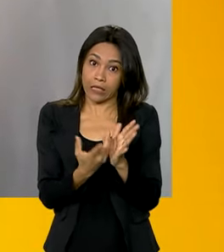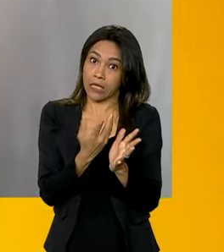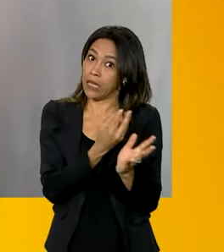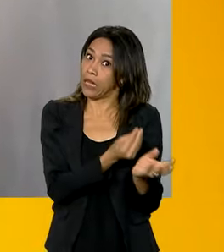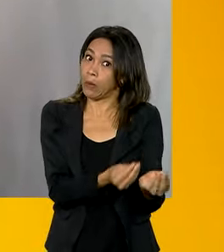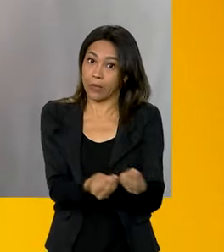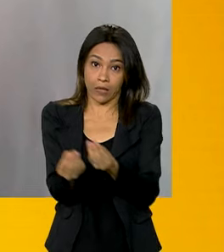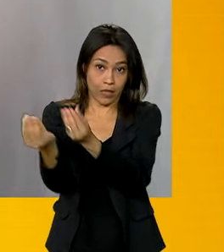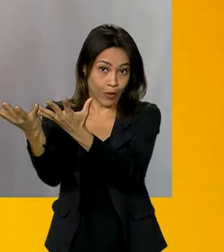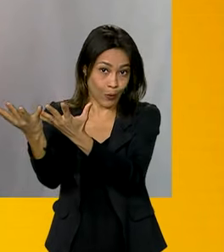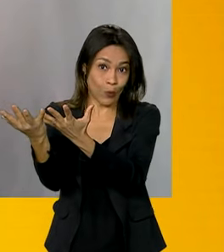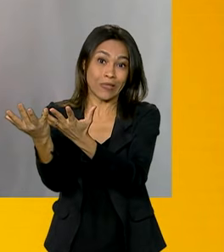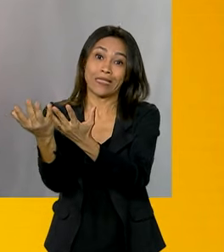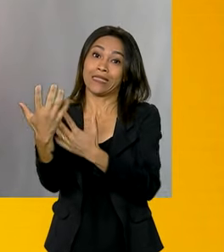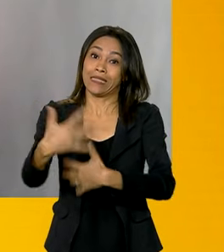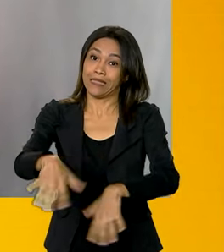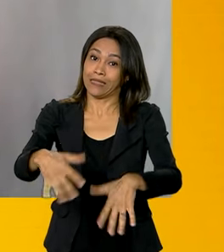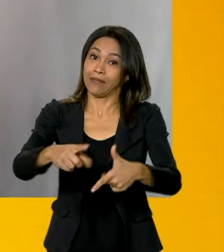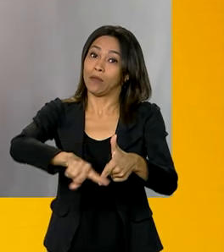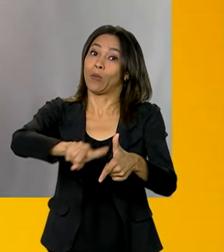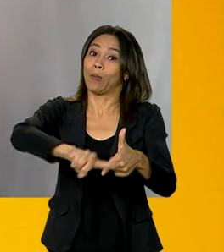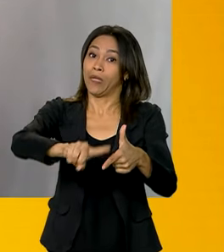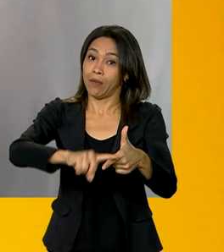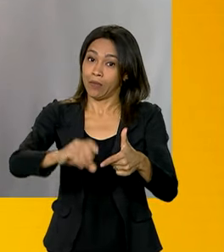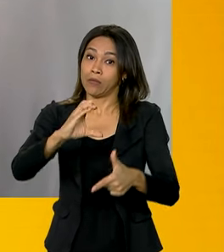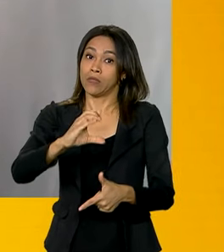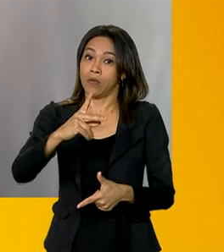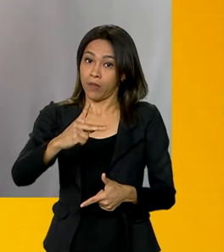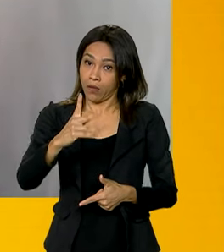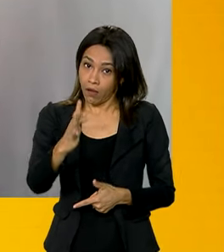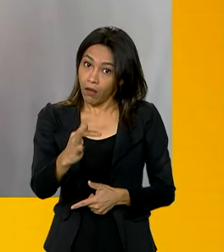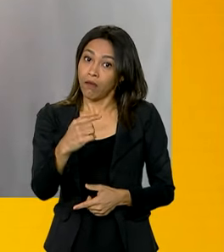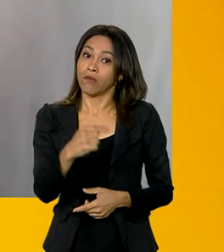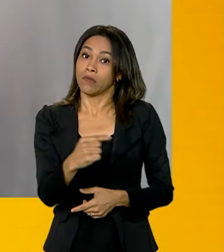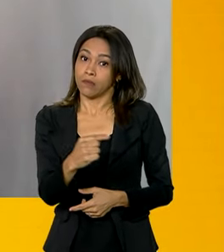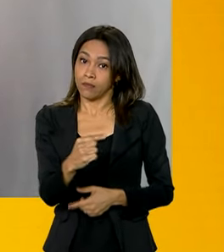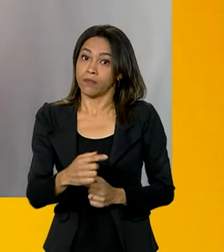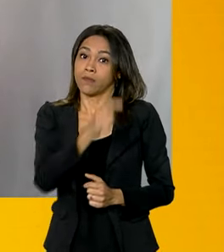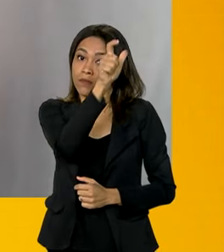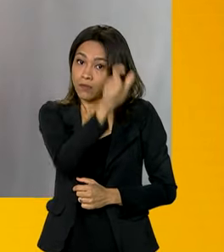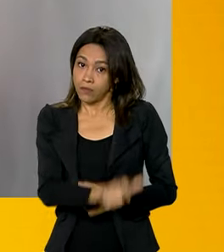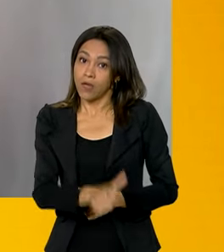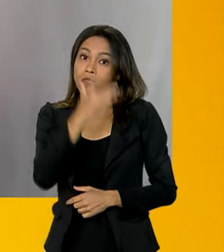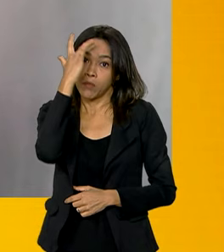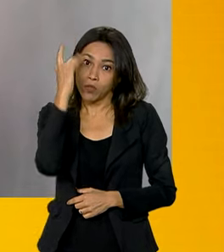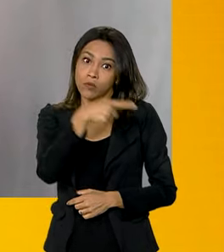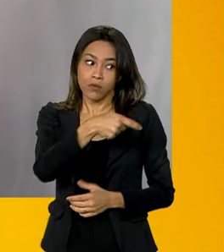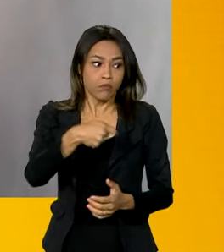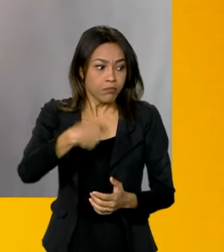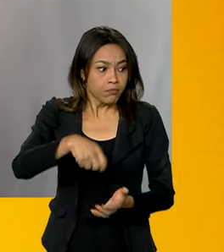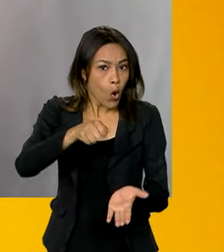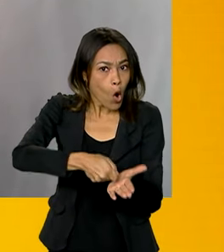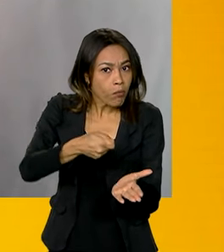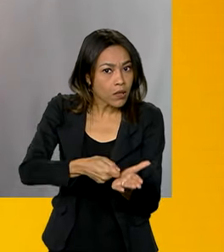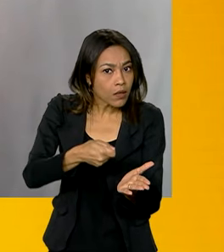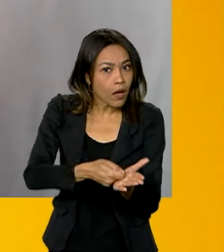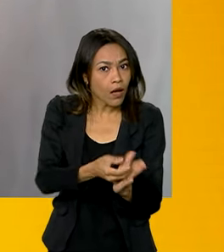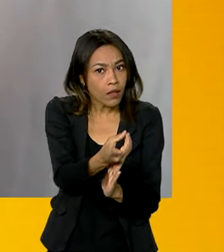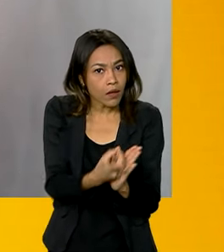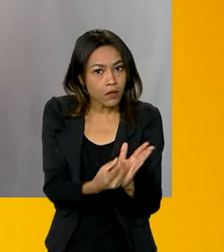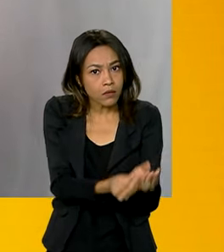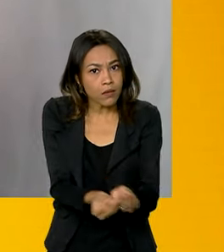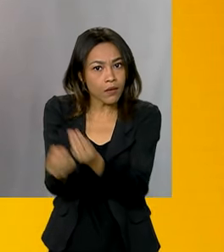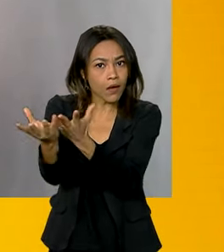pode ter problemas com o seu CPF. A Receita Federal classifica aquelas pessoas que estavam obrigadas a entregar